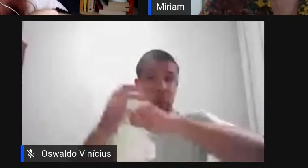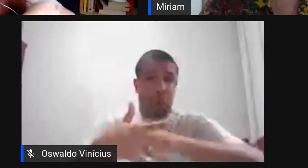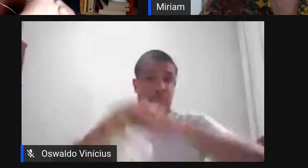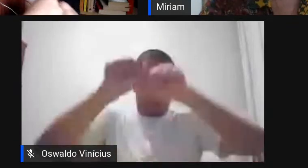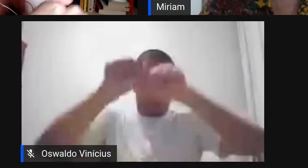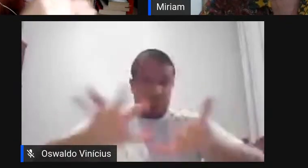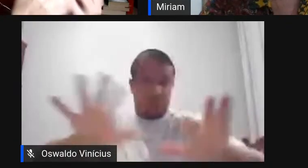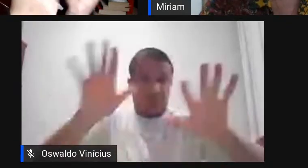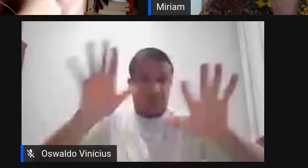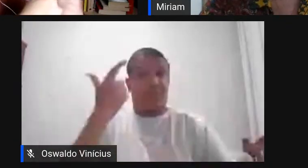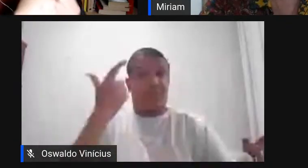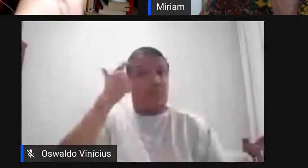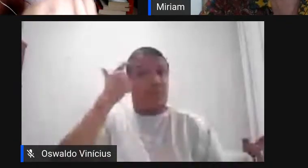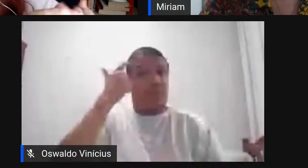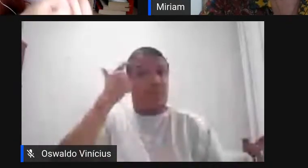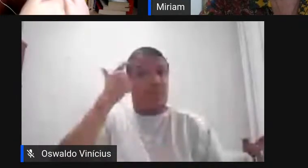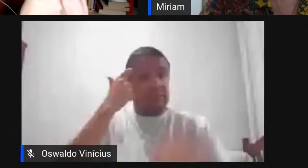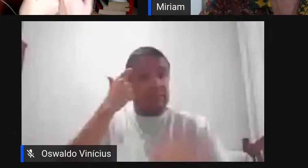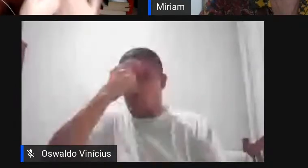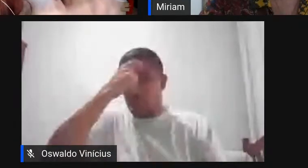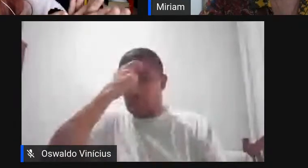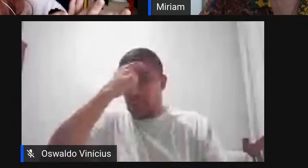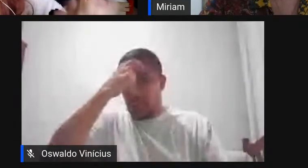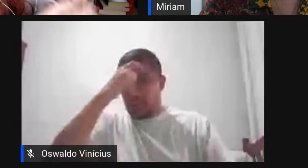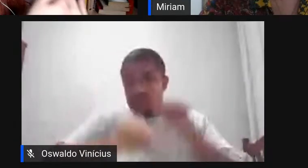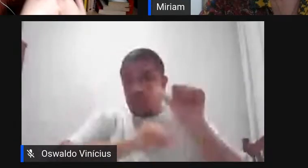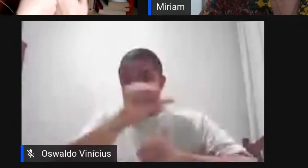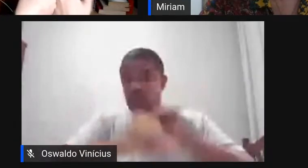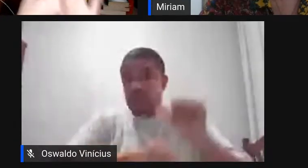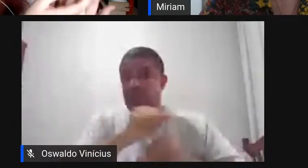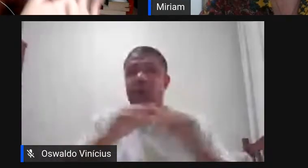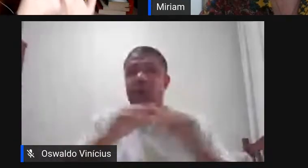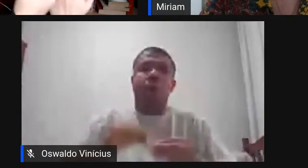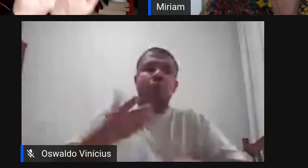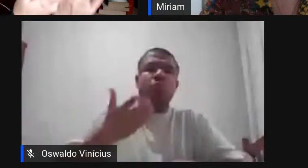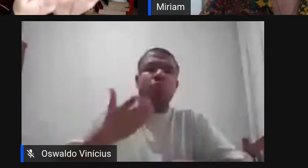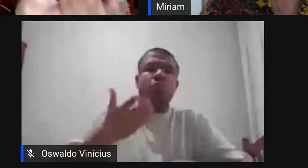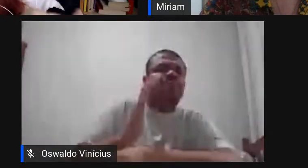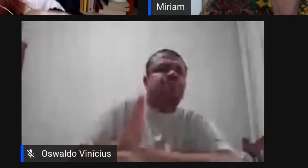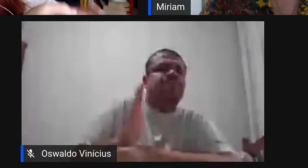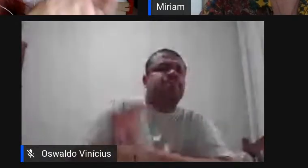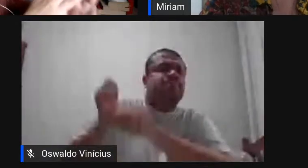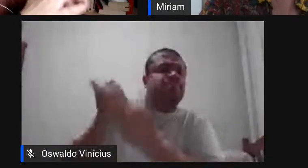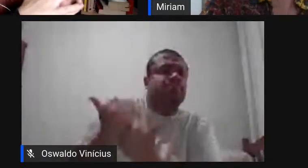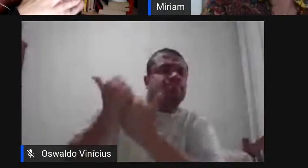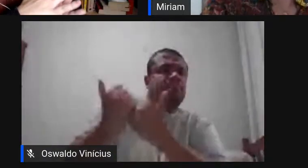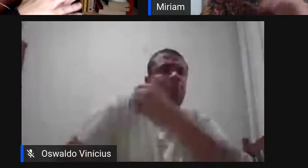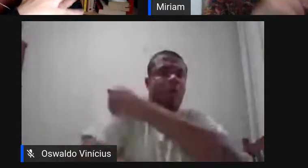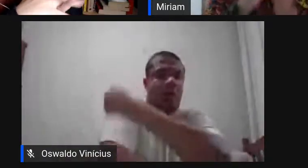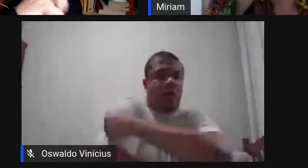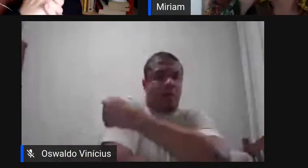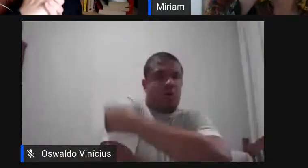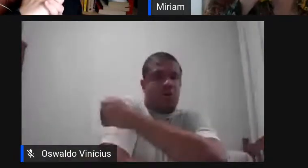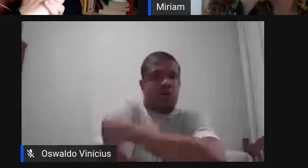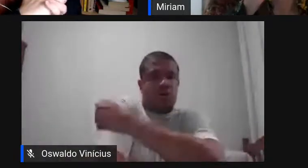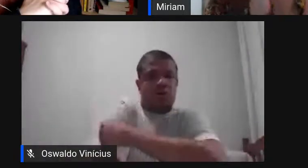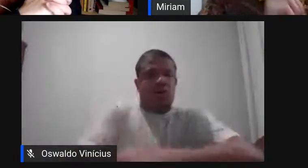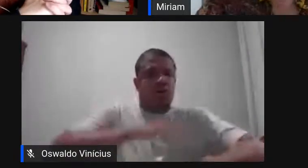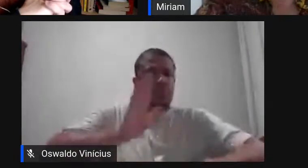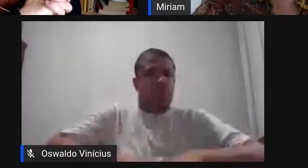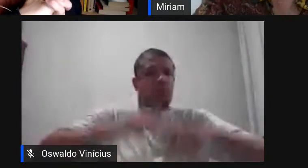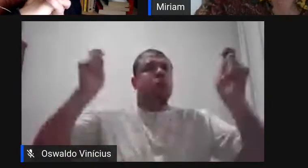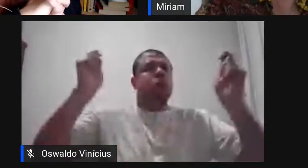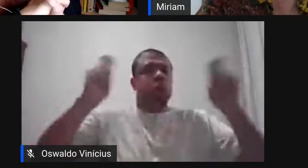sobre isso sobre como a gente precisa exercer e ajudar com que os nossos alunos exerçam essas capacidades de